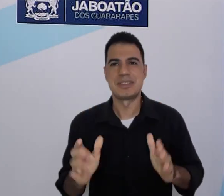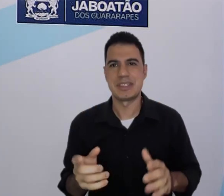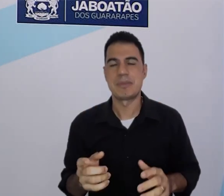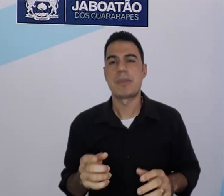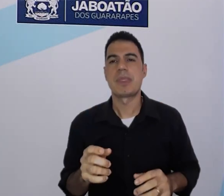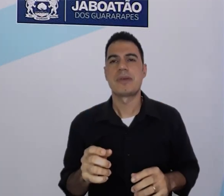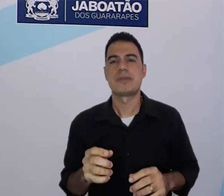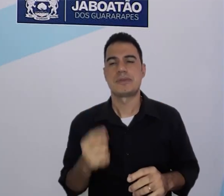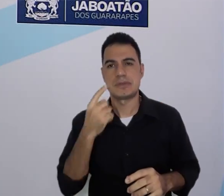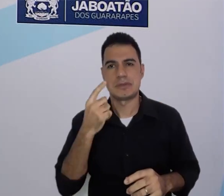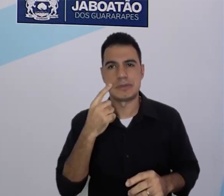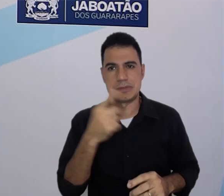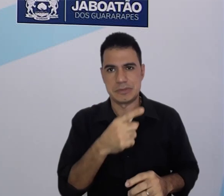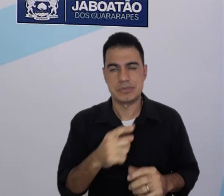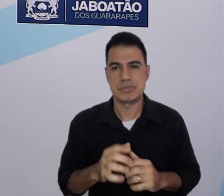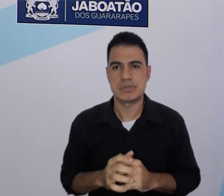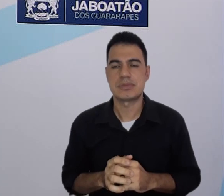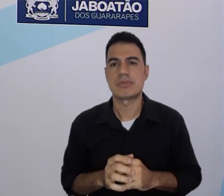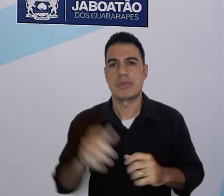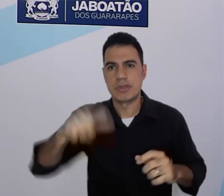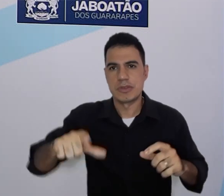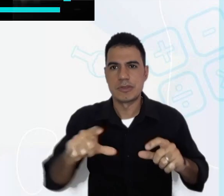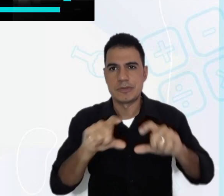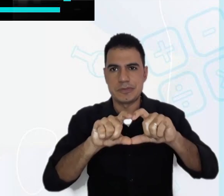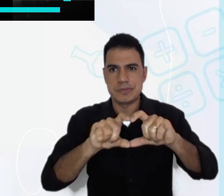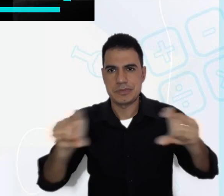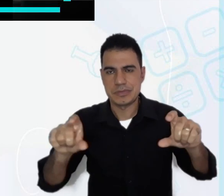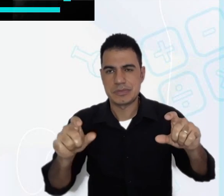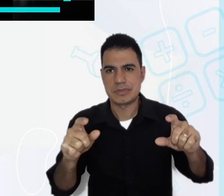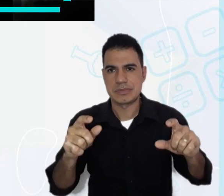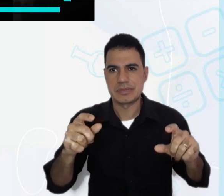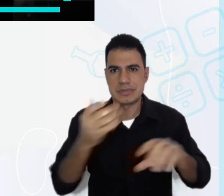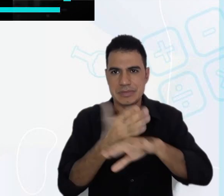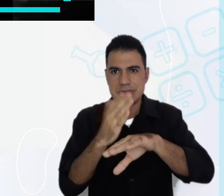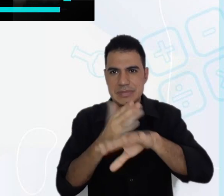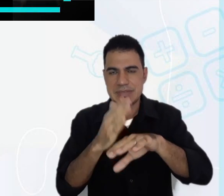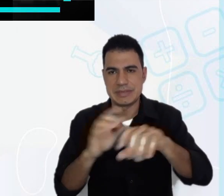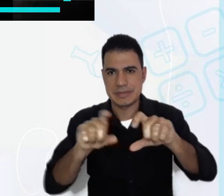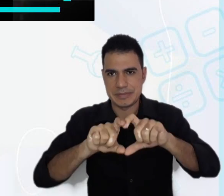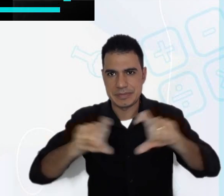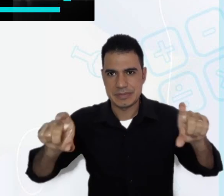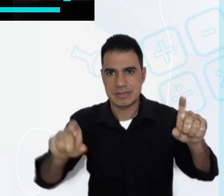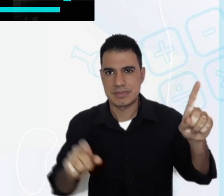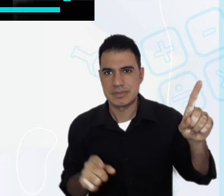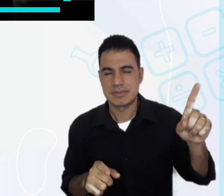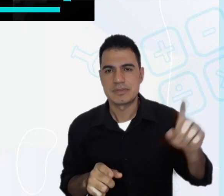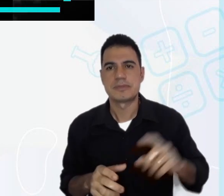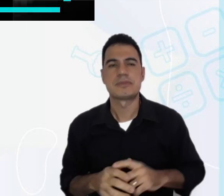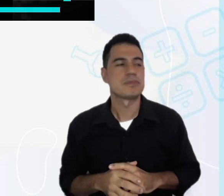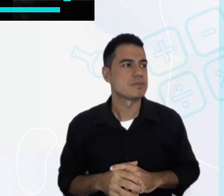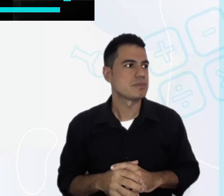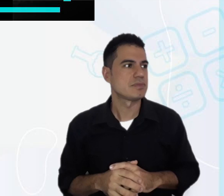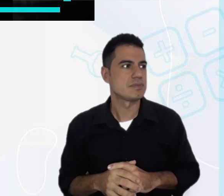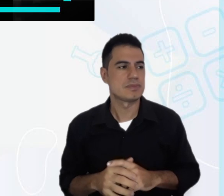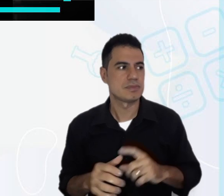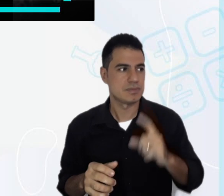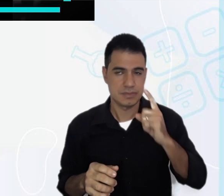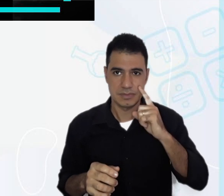Name. Repitam comigo. What's your name? My name is.